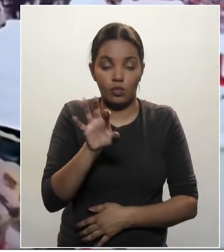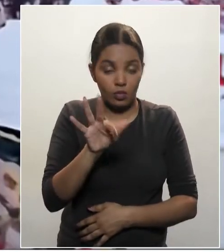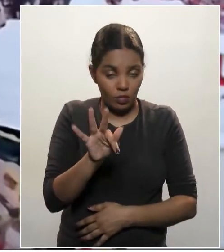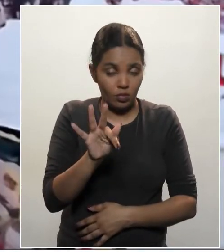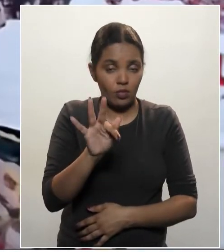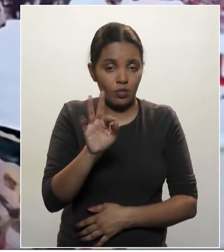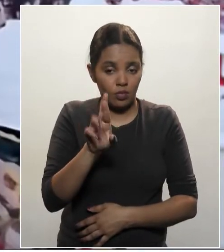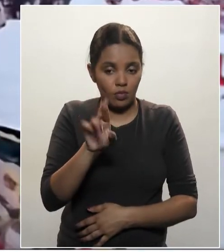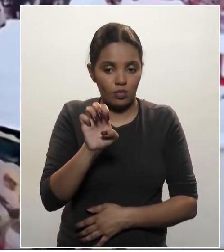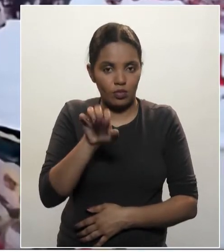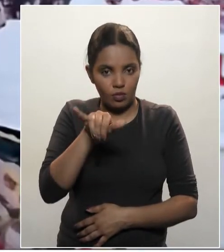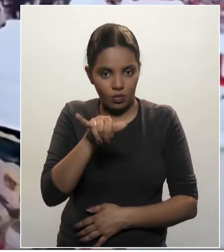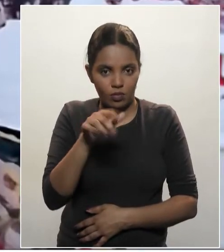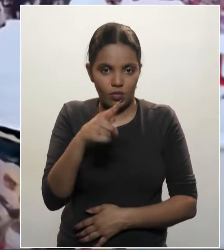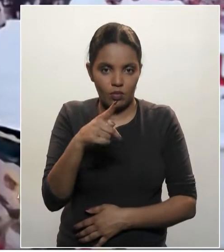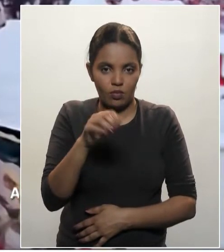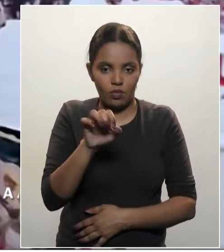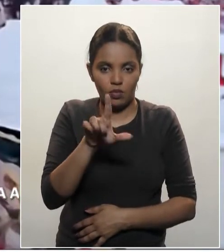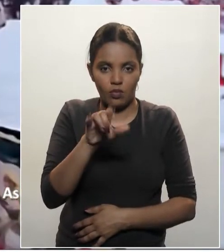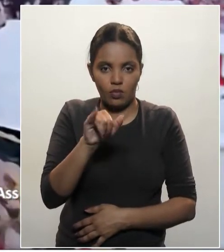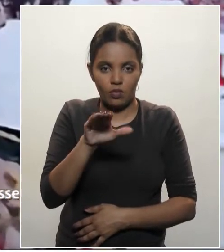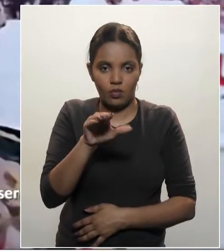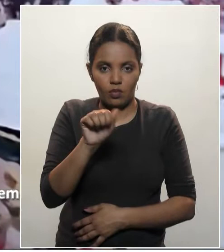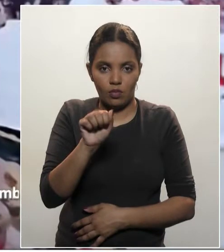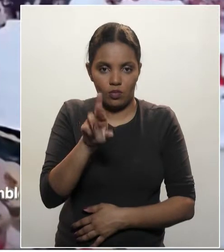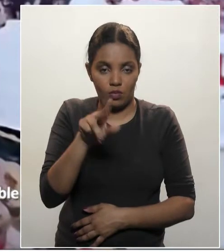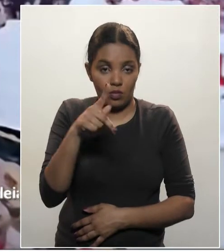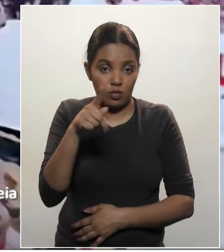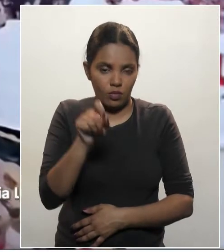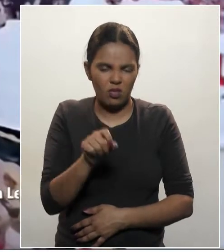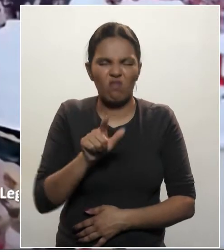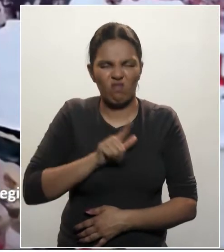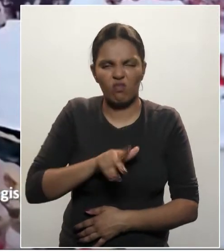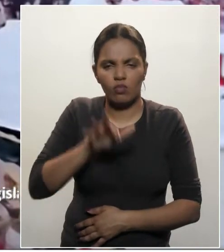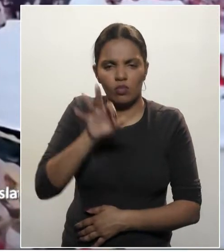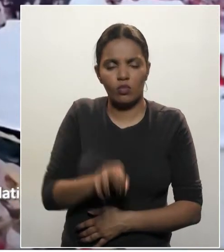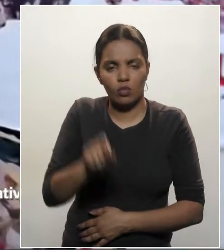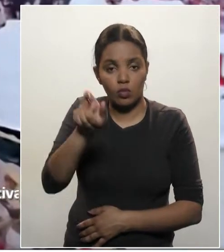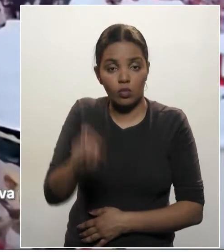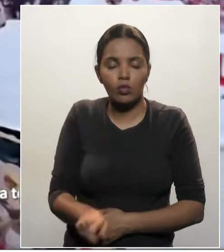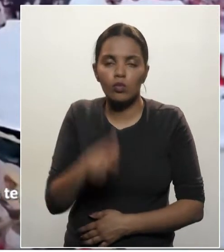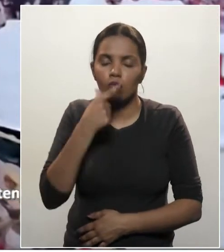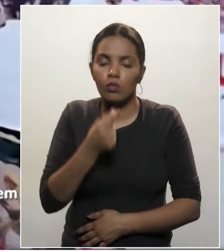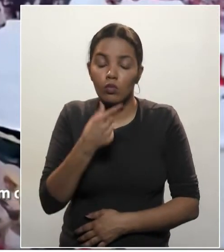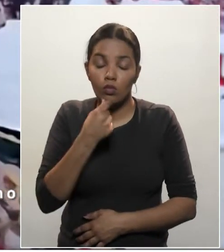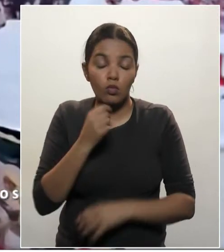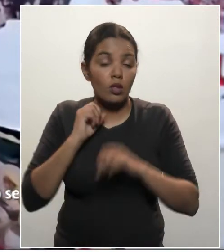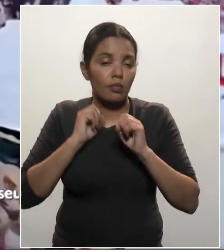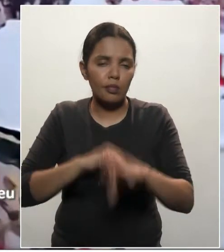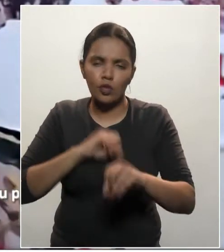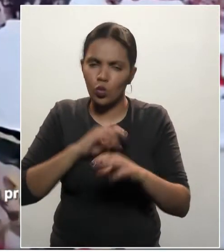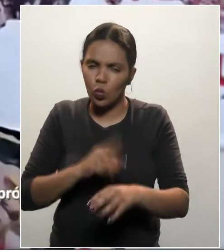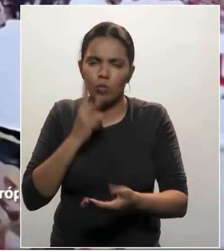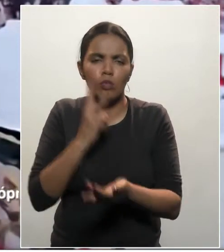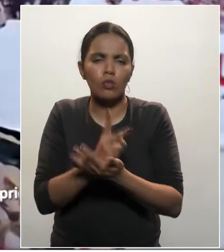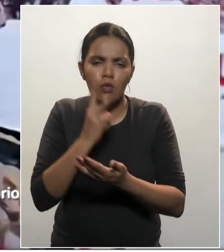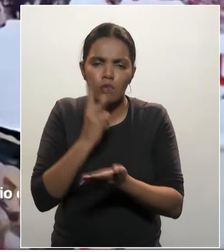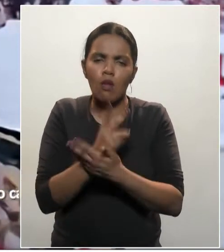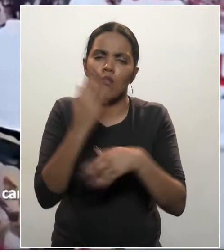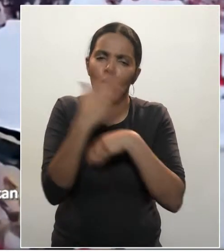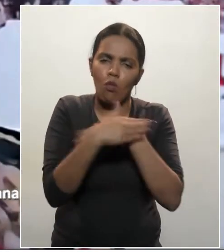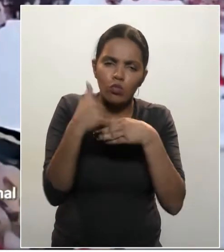com toda certeza deixou um grande legado, uma pessoa cristã, sempre levando palavras de